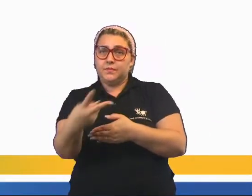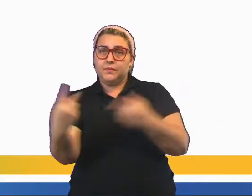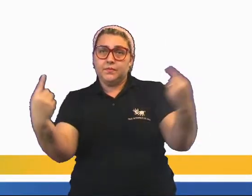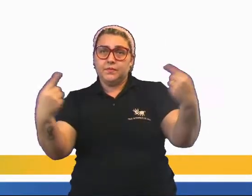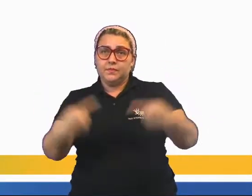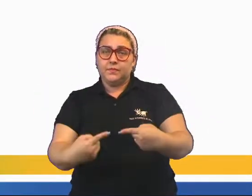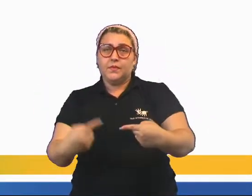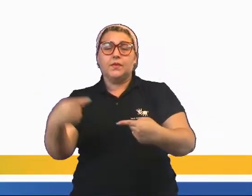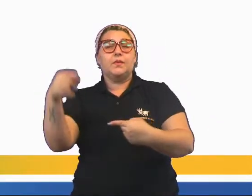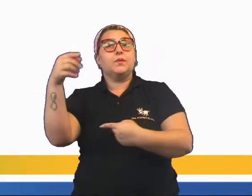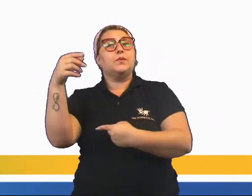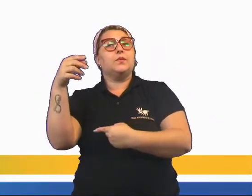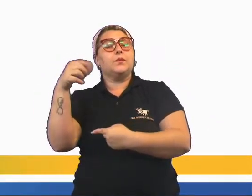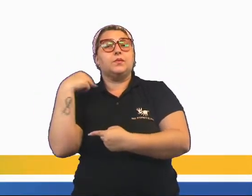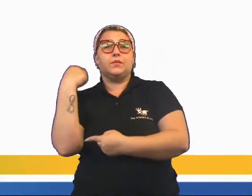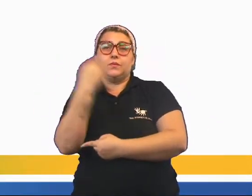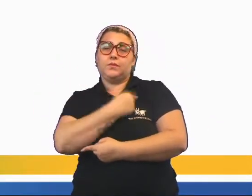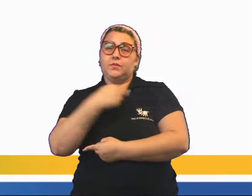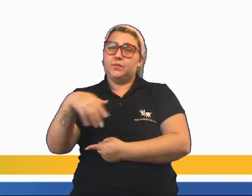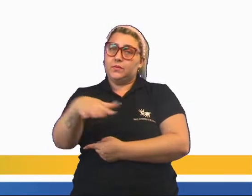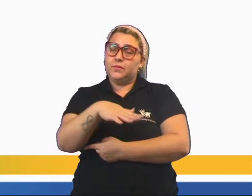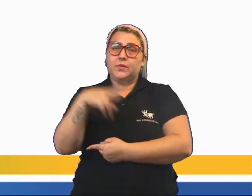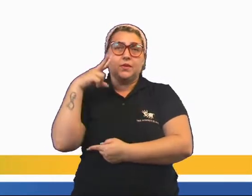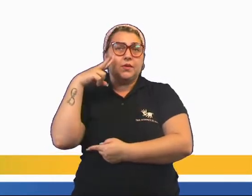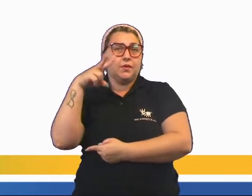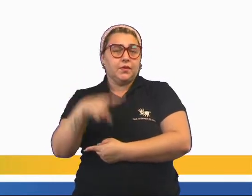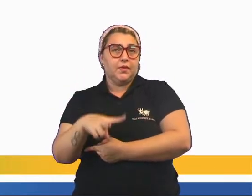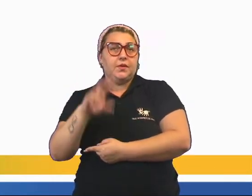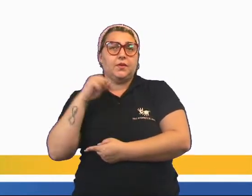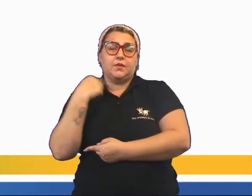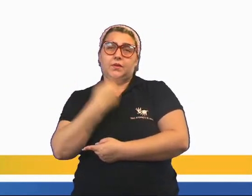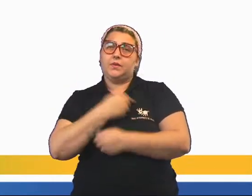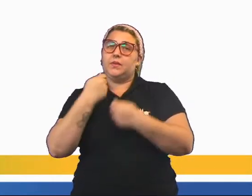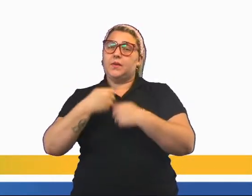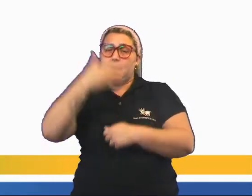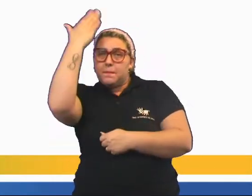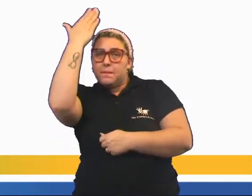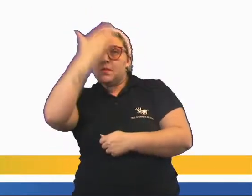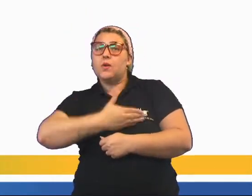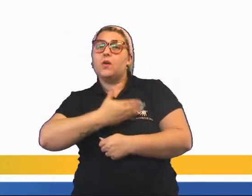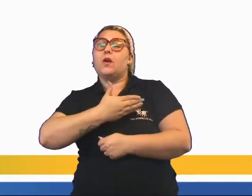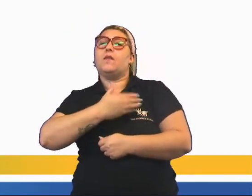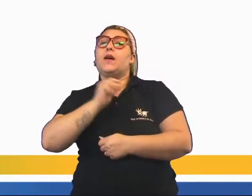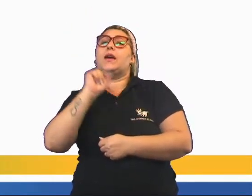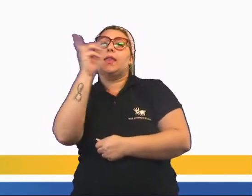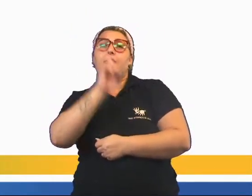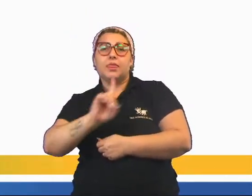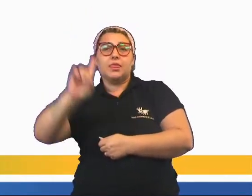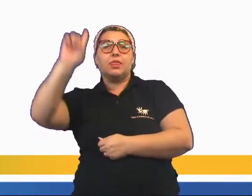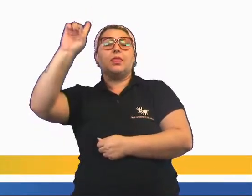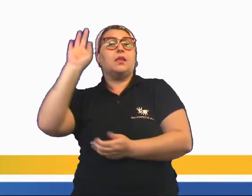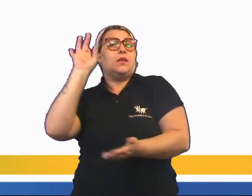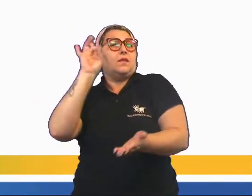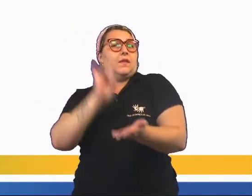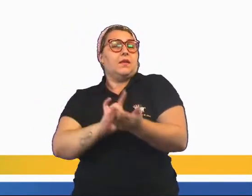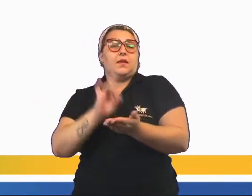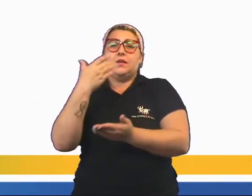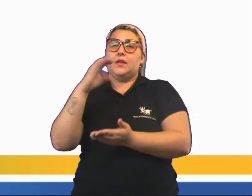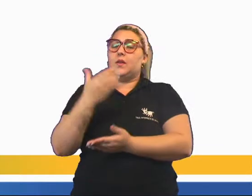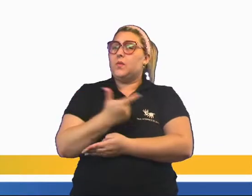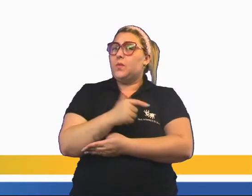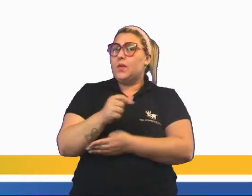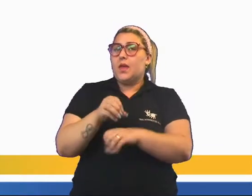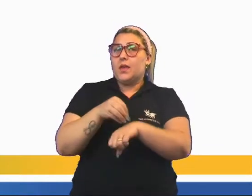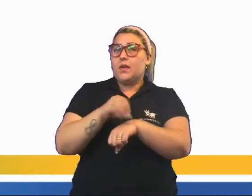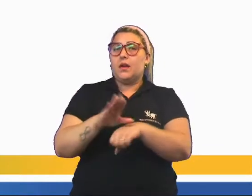É usual isso na nossa sociedade. Alguém dizer assim, rapaz, a gente tem que provar a existência de Deus. A ciência não tem nenhuma pista